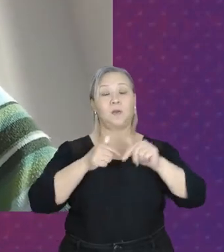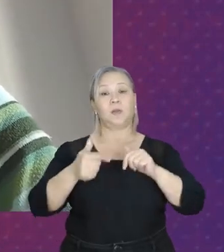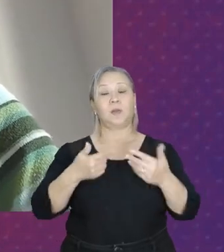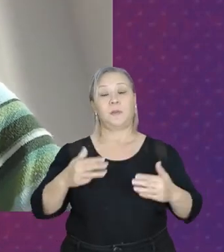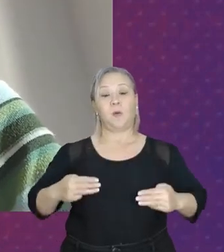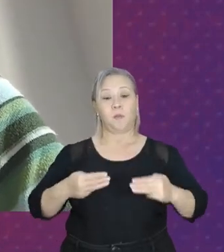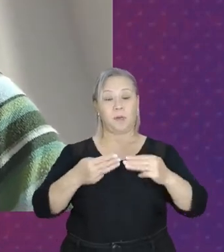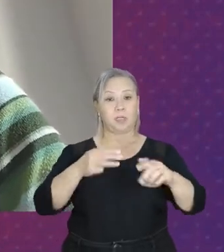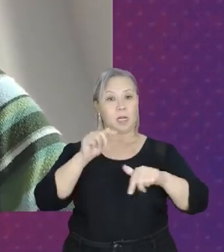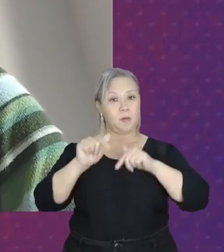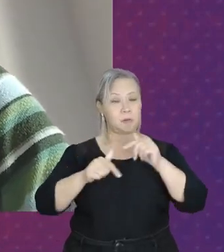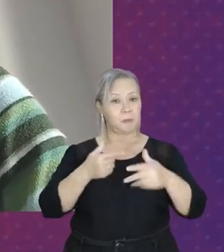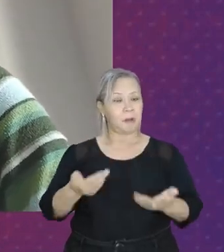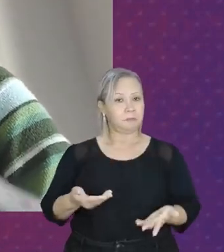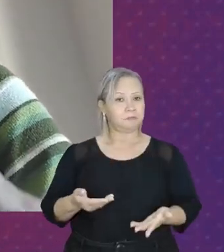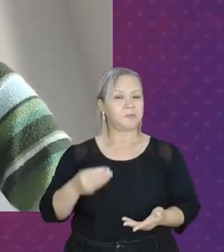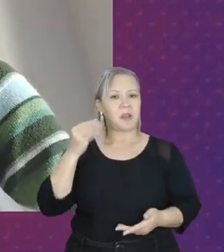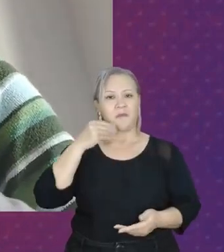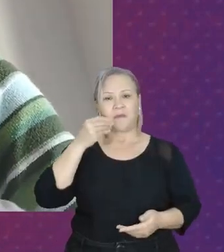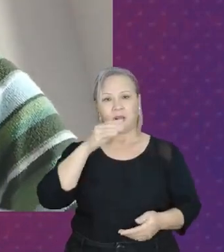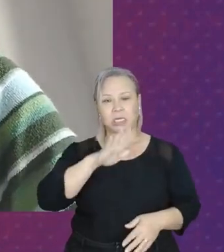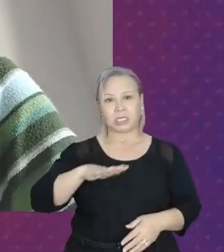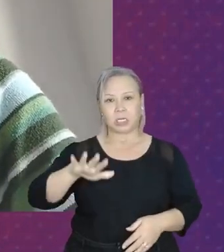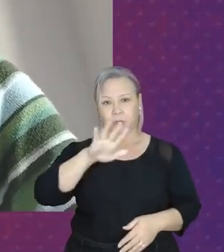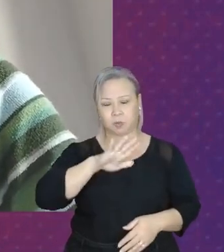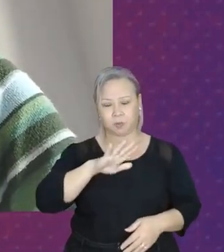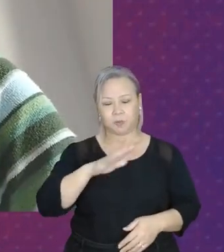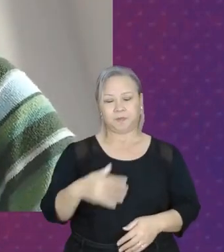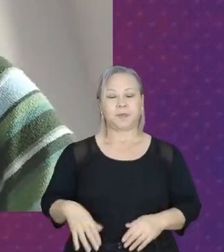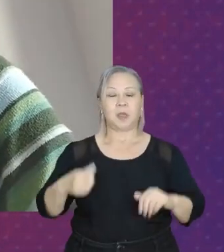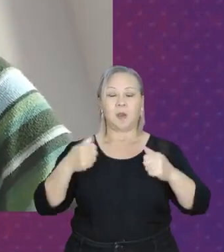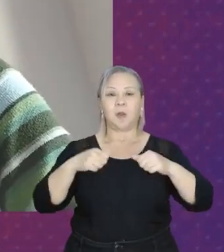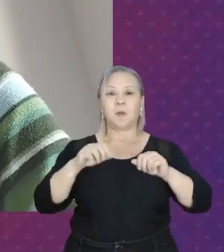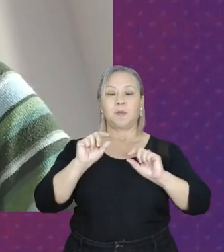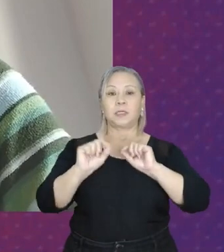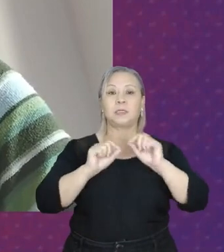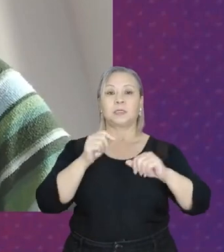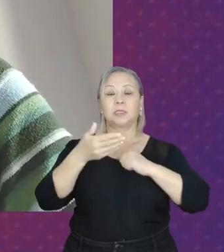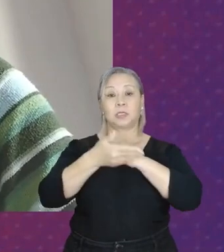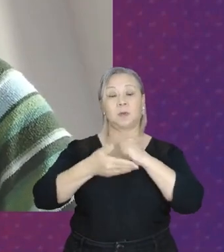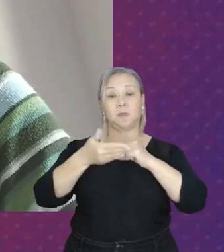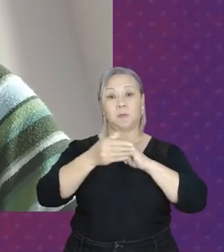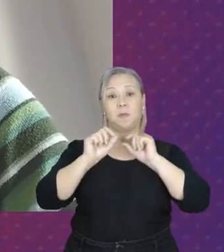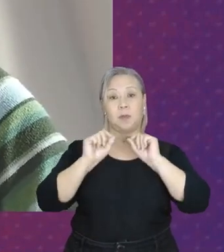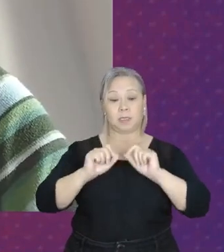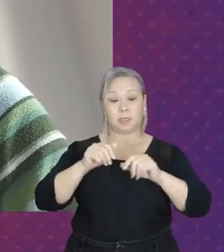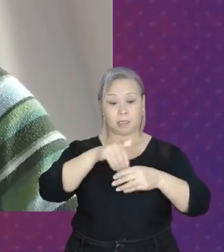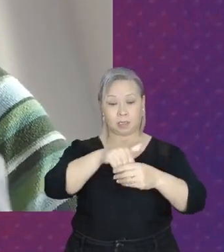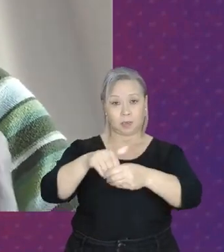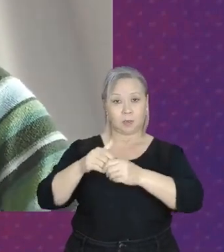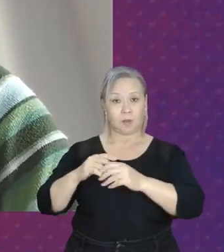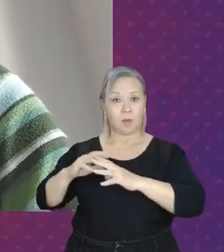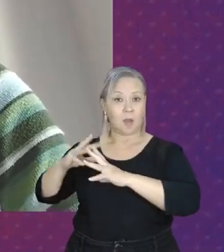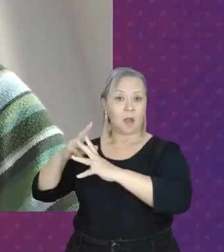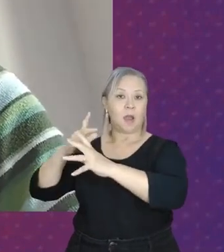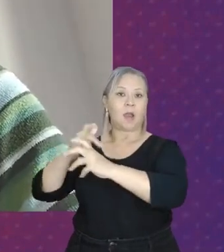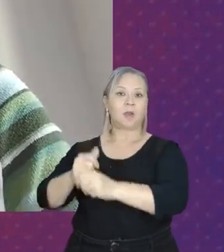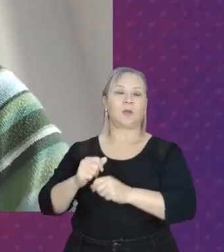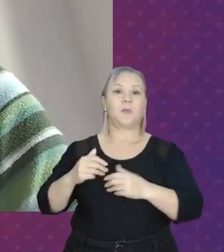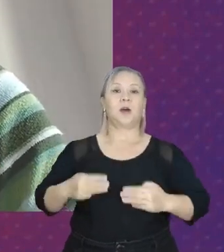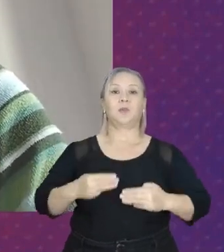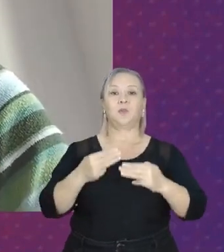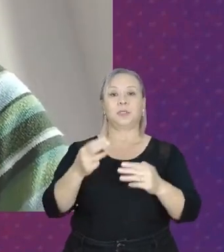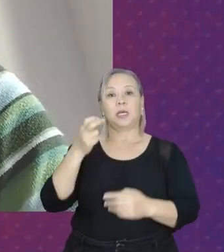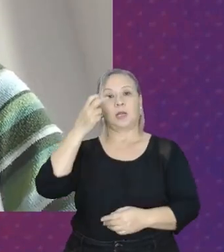conosco. Então, é preciso que a gente paute nessas eleições a retomada do Ministério da Cultura, e o Ministério da